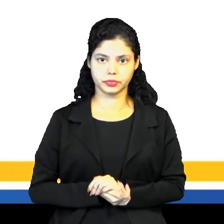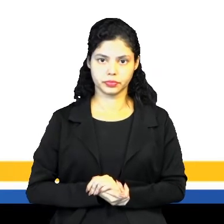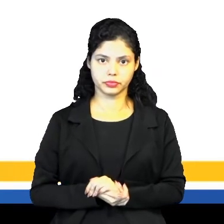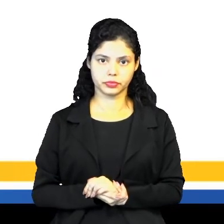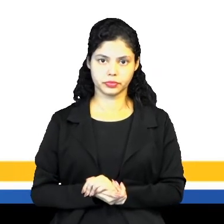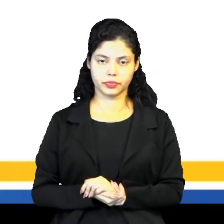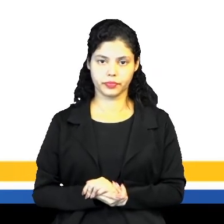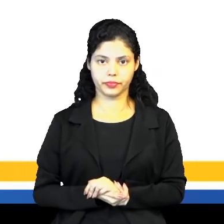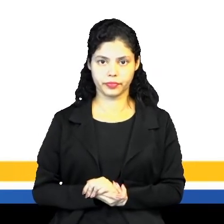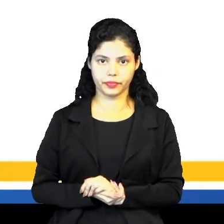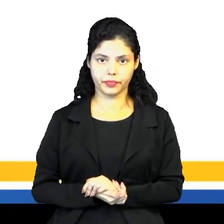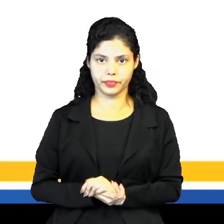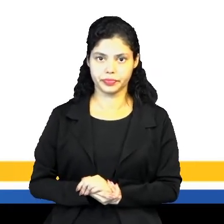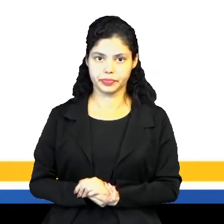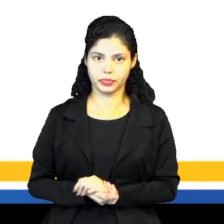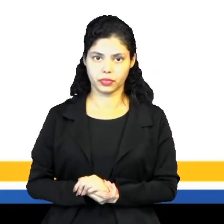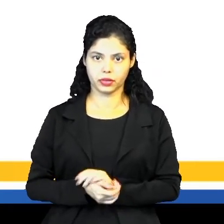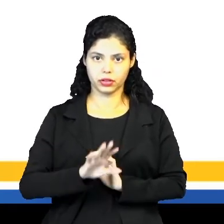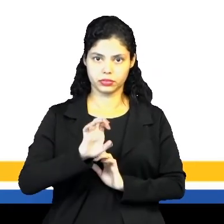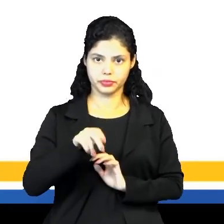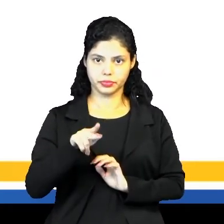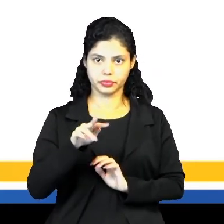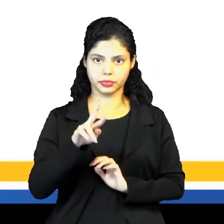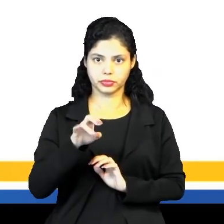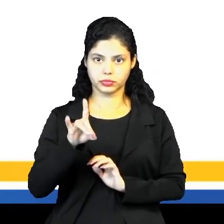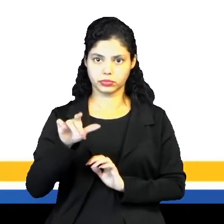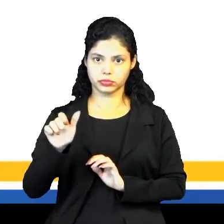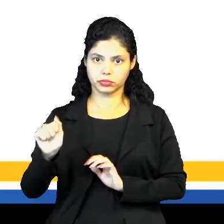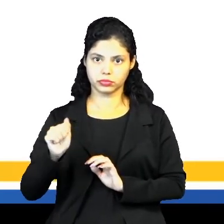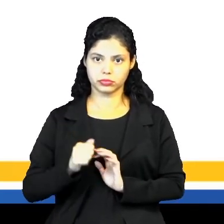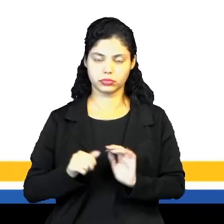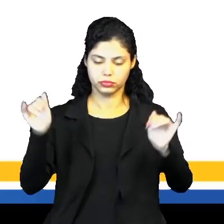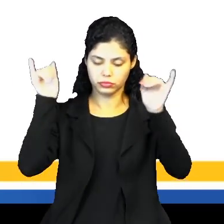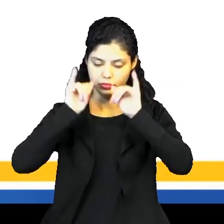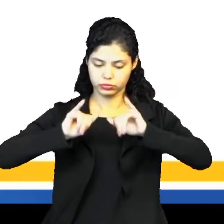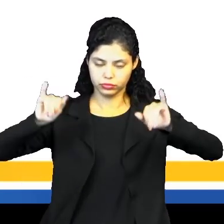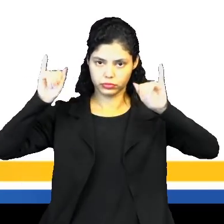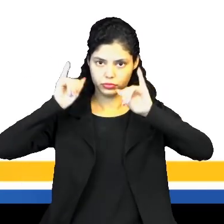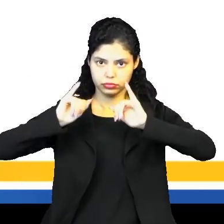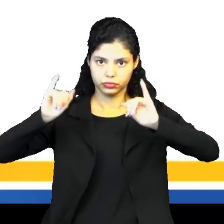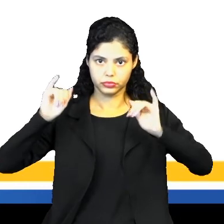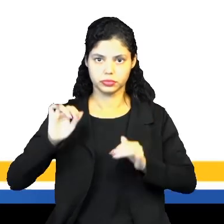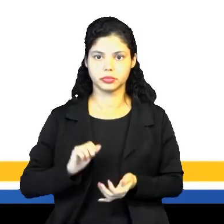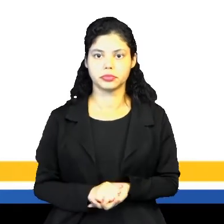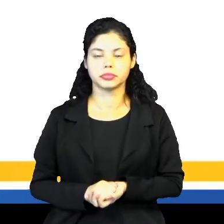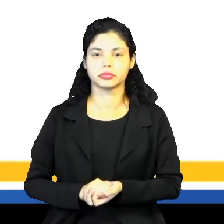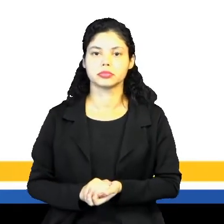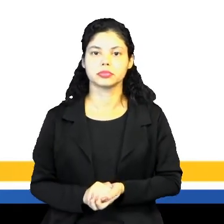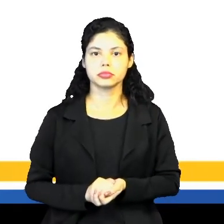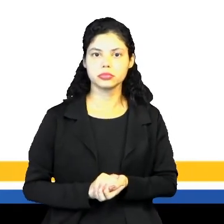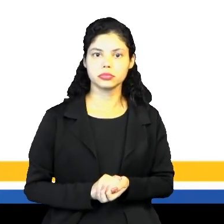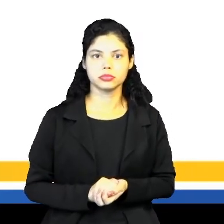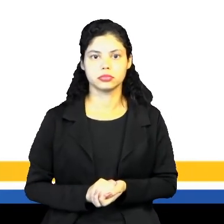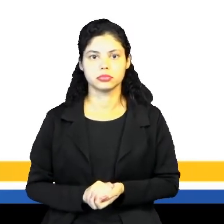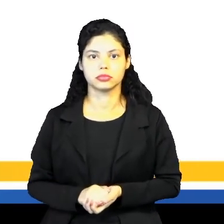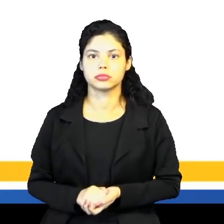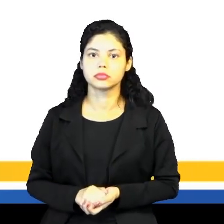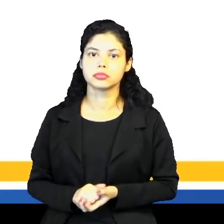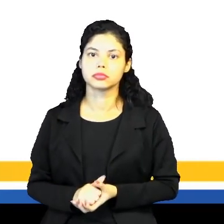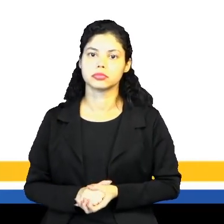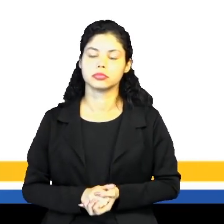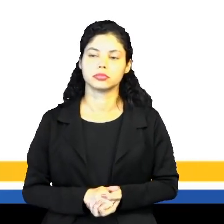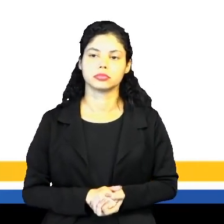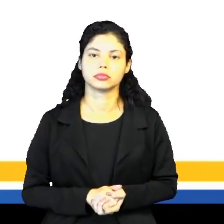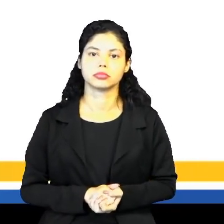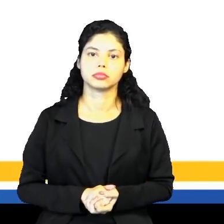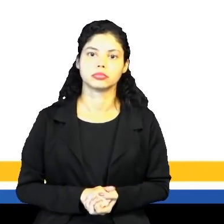Aí, nós temos a entrada, que é justamente essas informações, né? Onde a gente responde aquelas